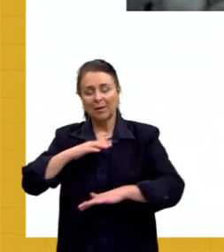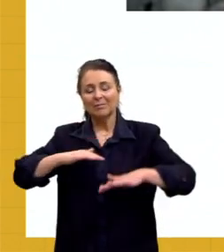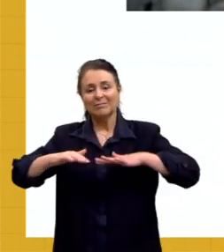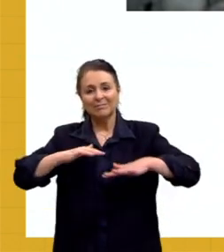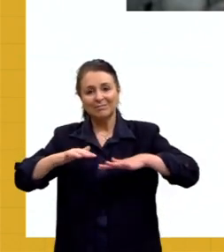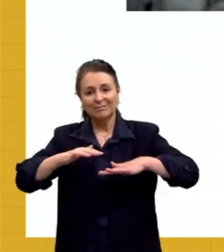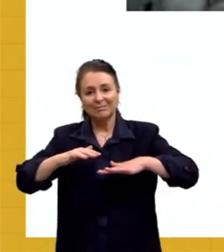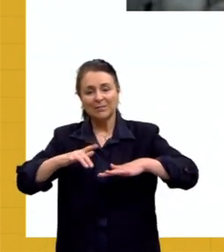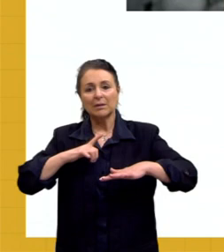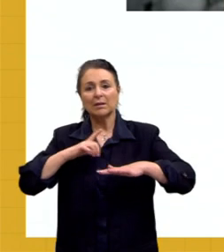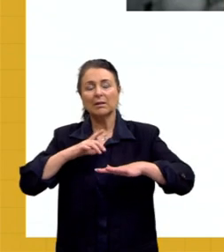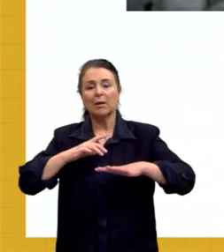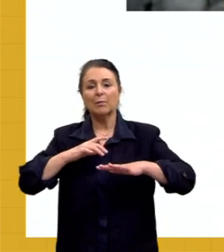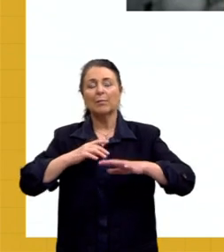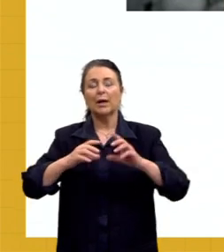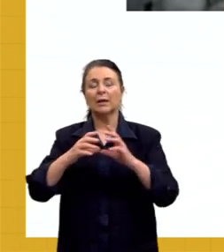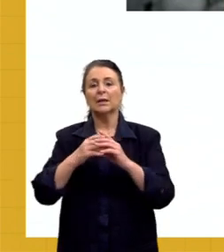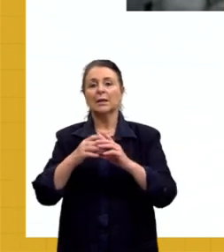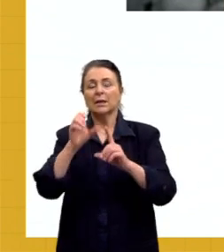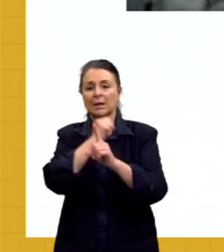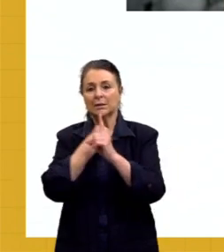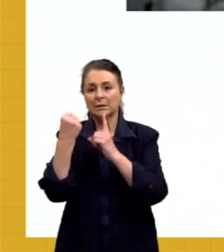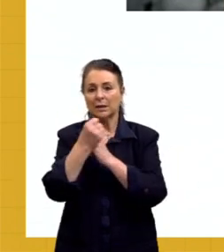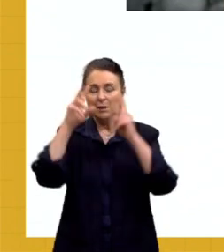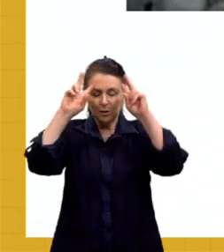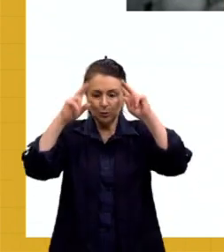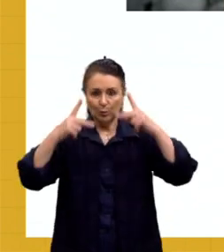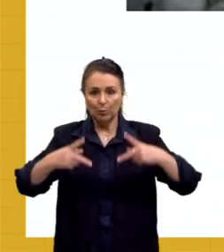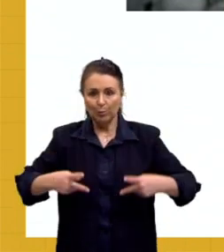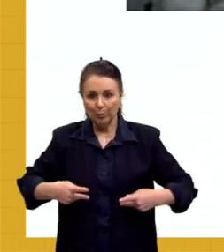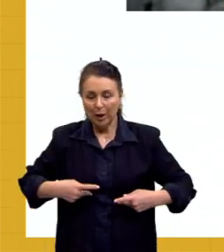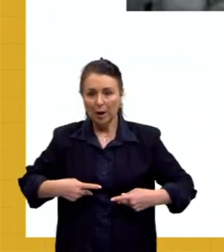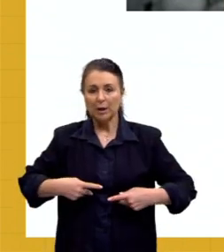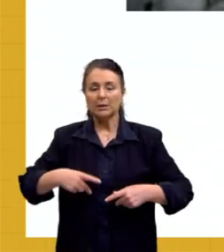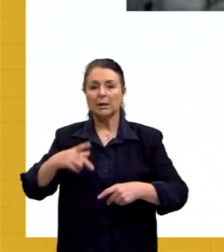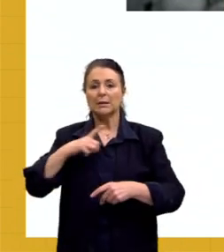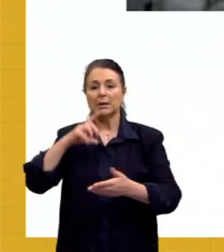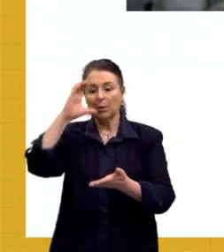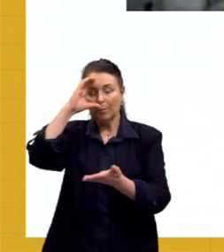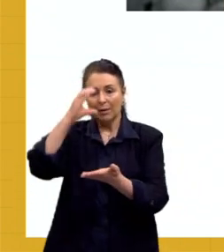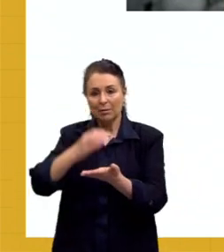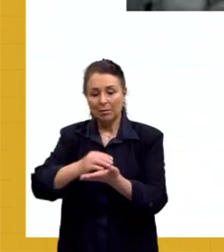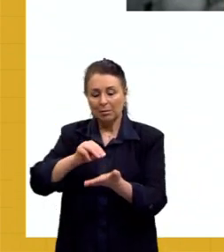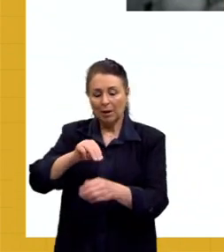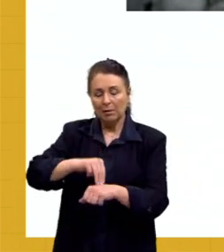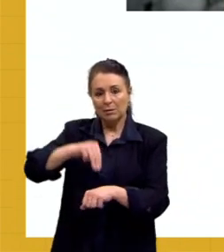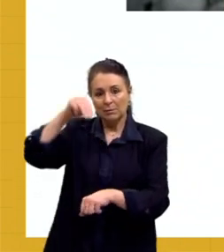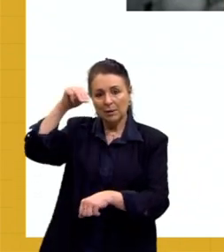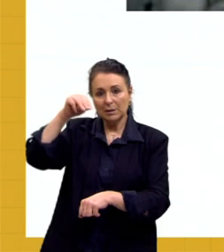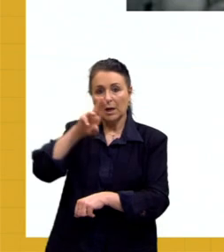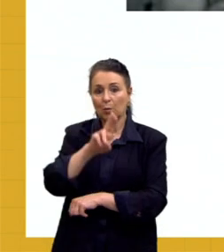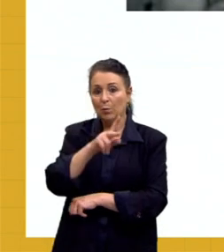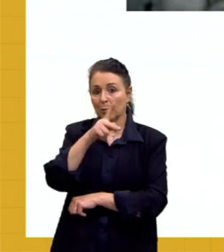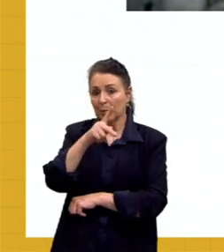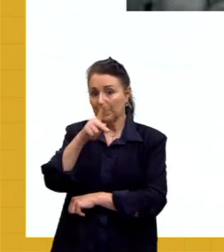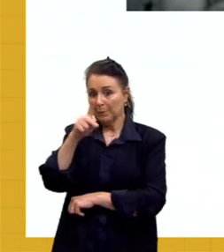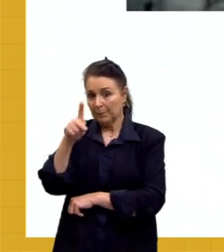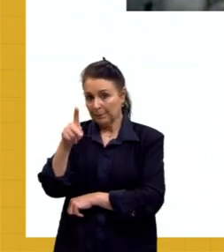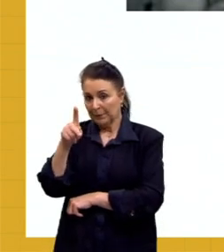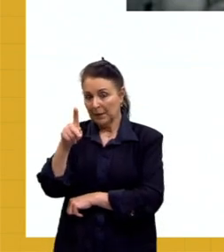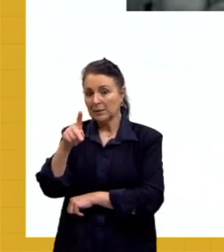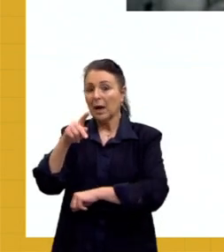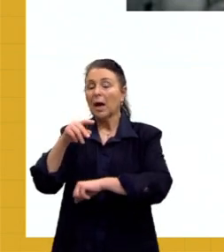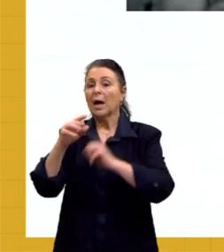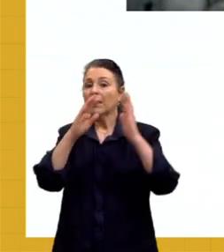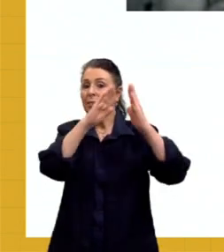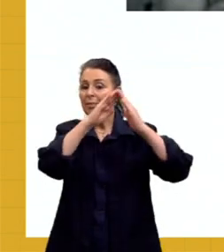do campo das ciências humanas, sociais, tem uma tese de mestrado muito importante sobre as UPPs nas favelas. Ela também